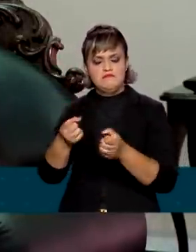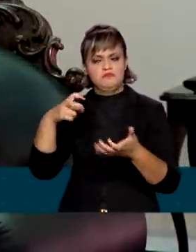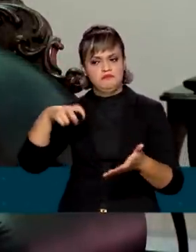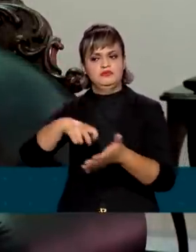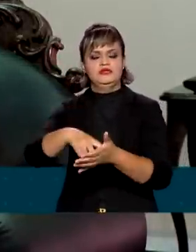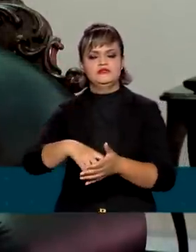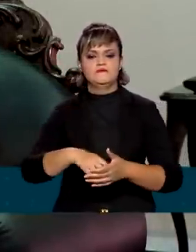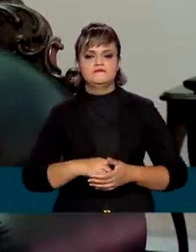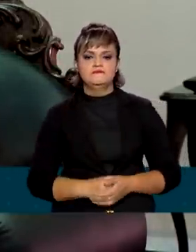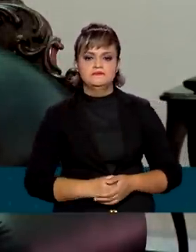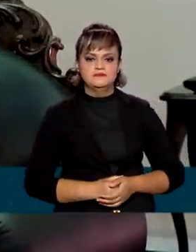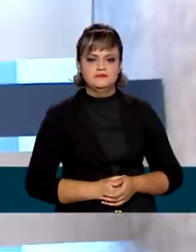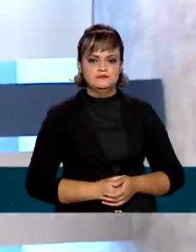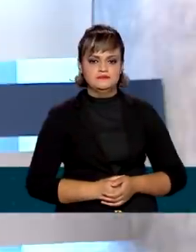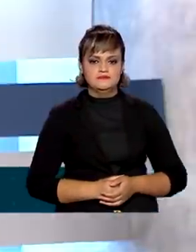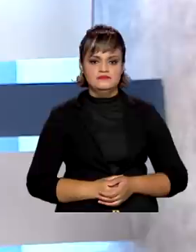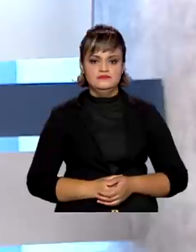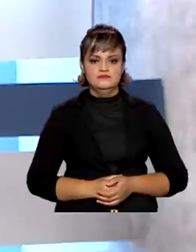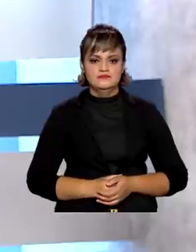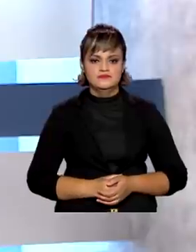para a qual foi colocada.